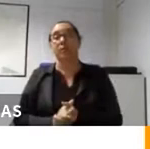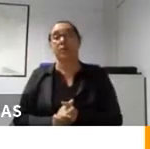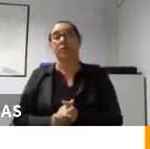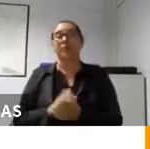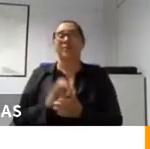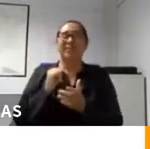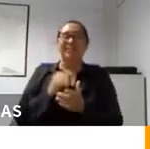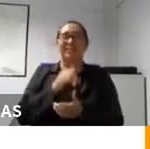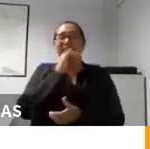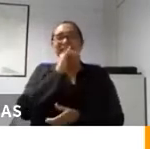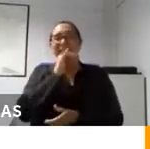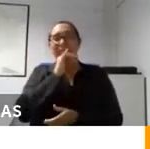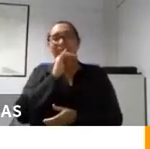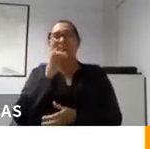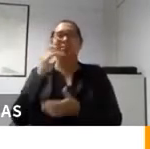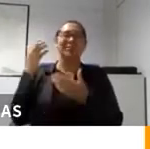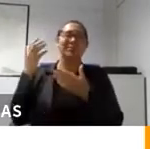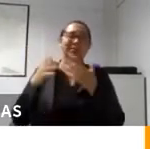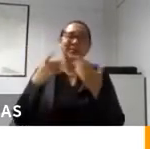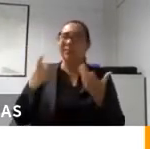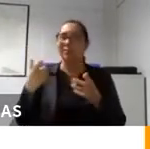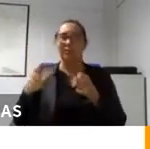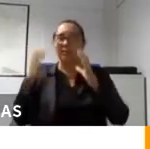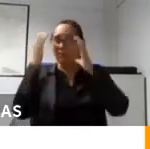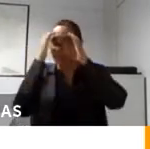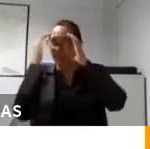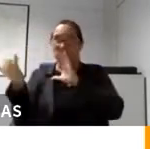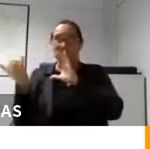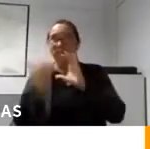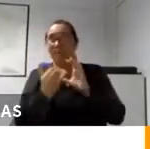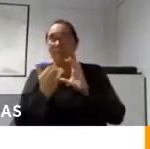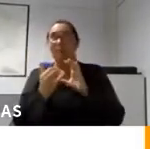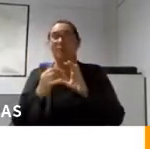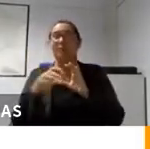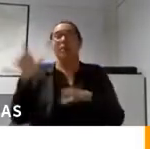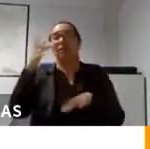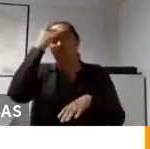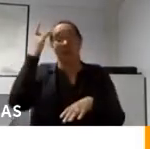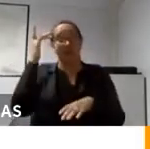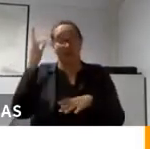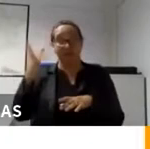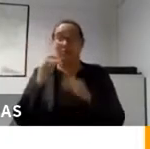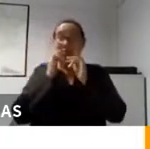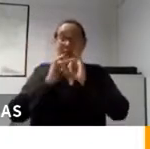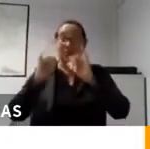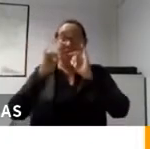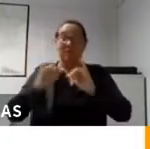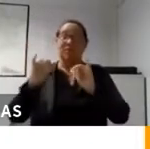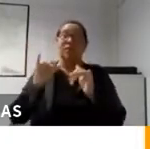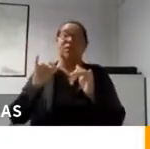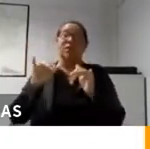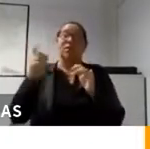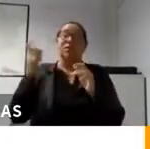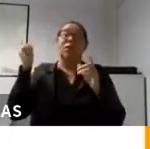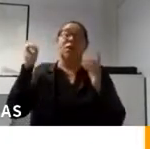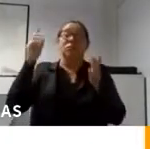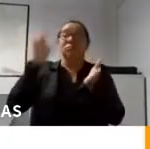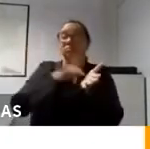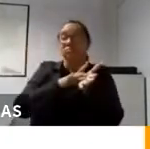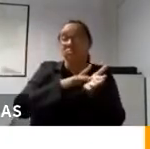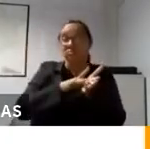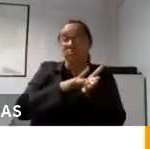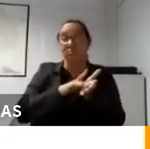extremos em que você tem desrespeito à honra do candidato, disseminação de informação falsa, a realização de crime